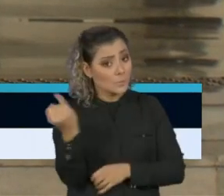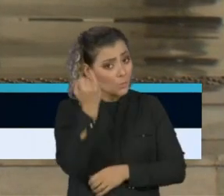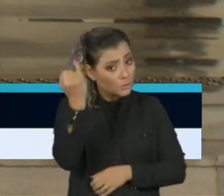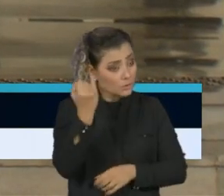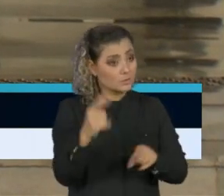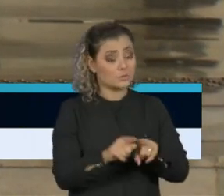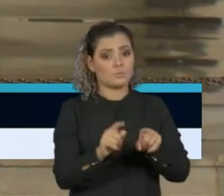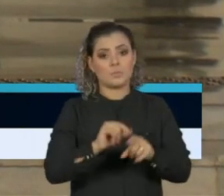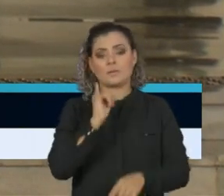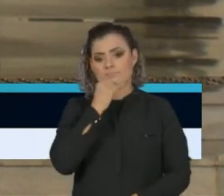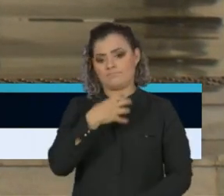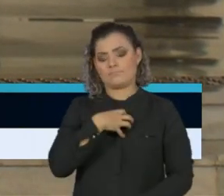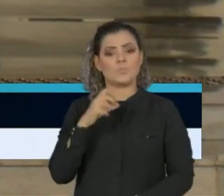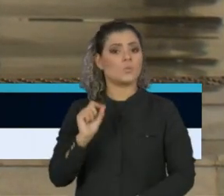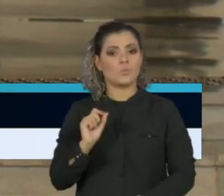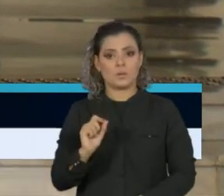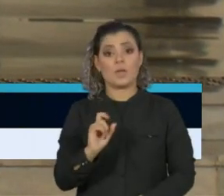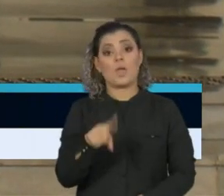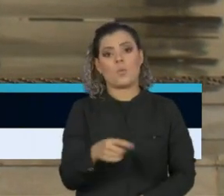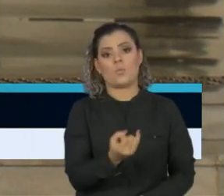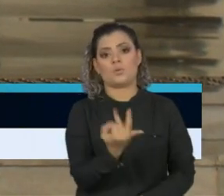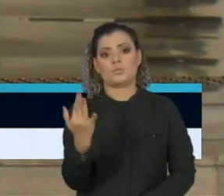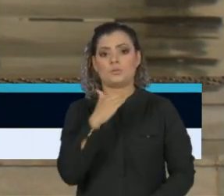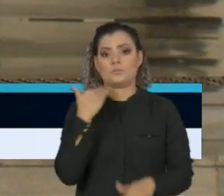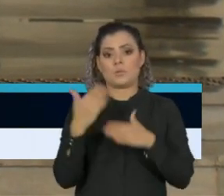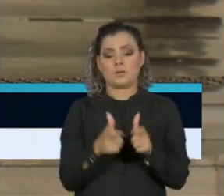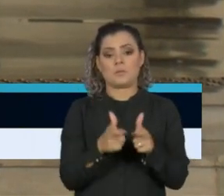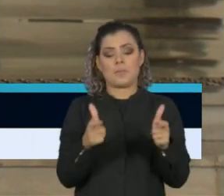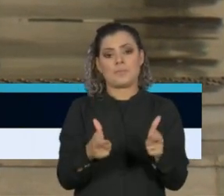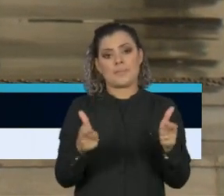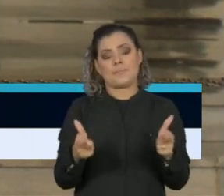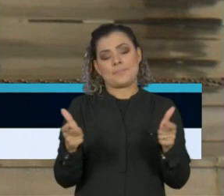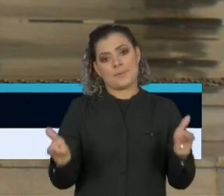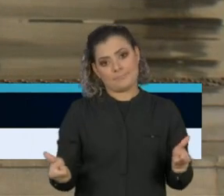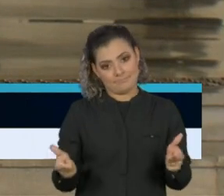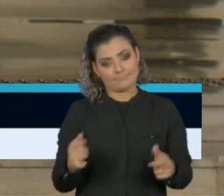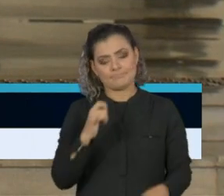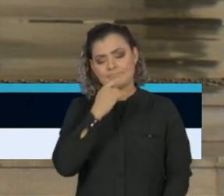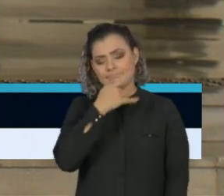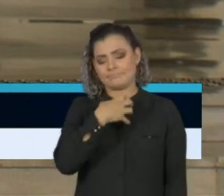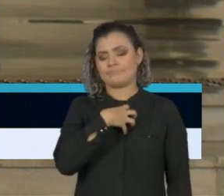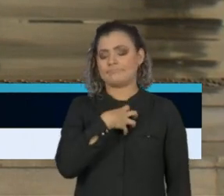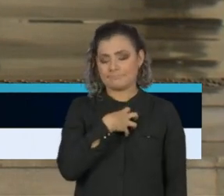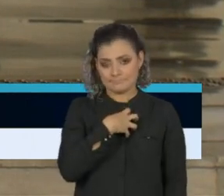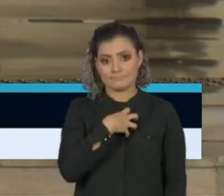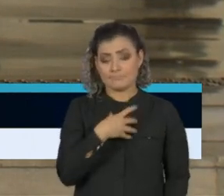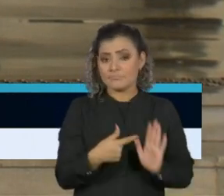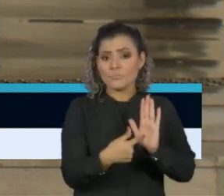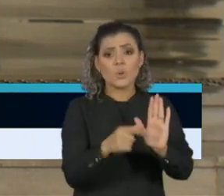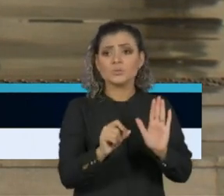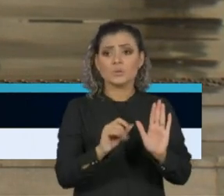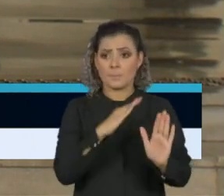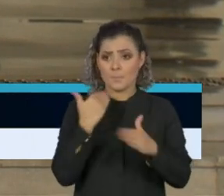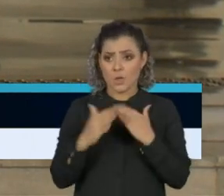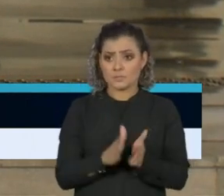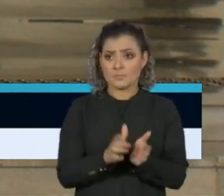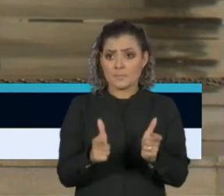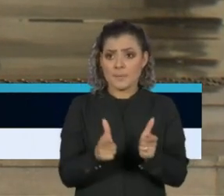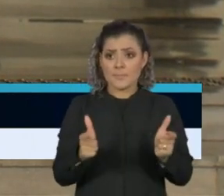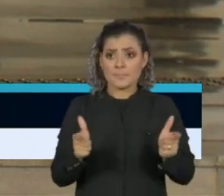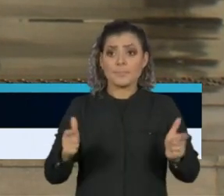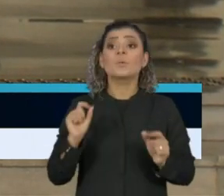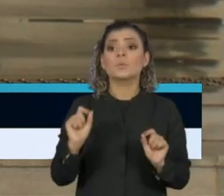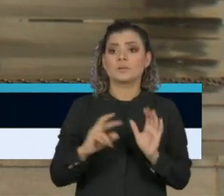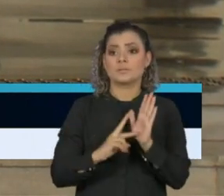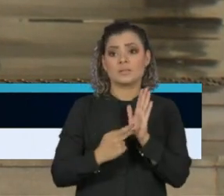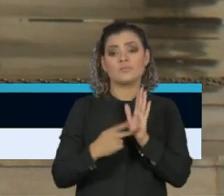infelizmente, o aumento do número de mortes. Esse aumento do número de mortes demonstra a gravidade de muitos